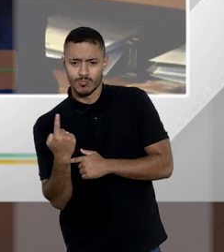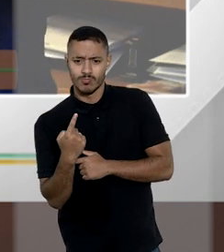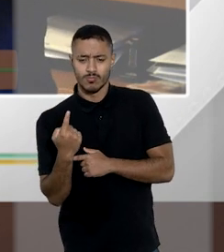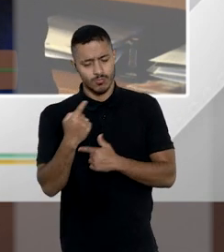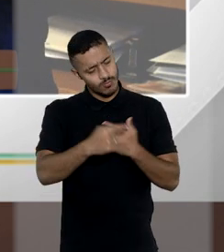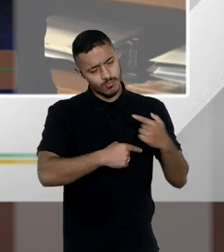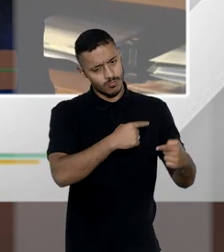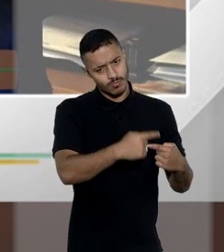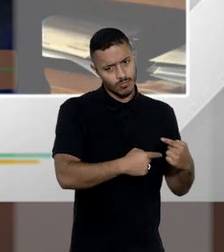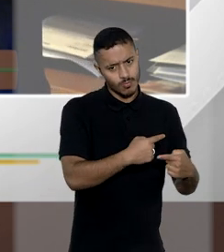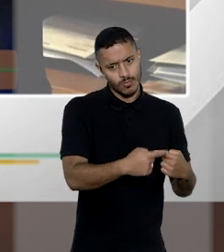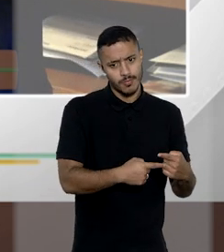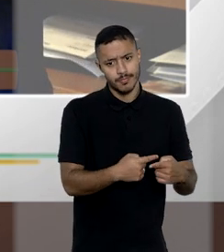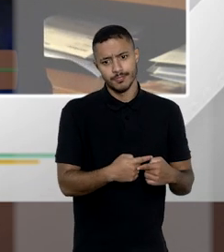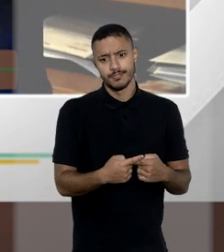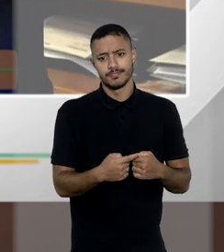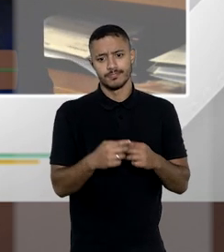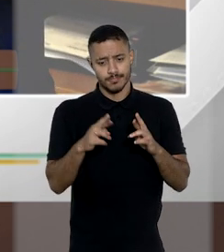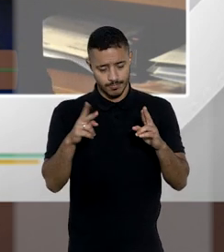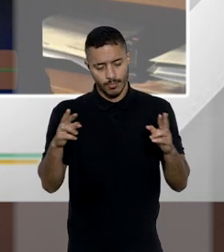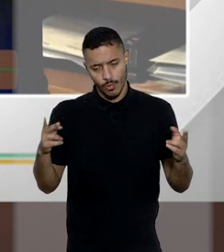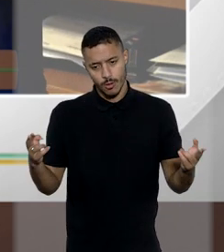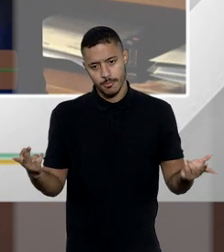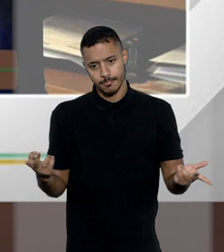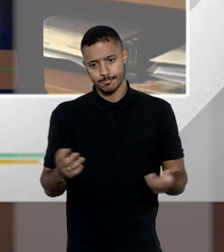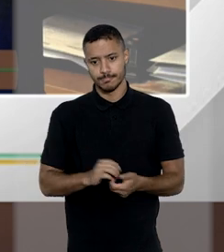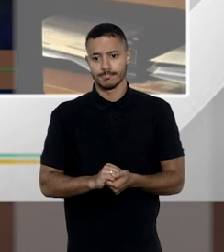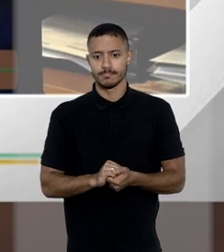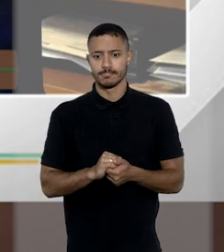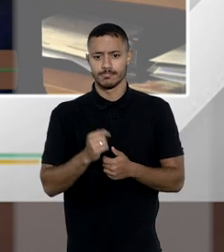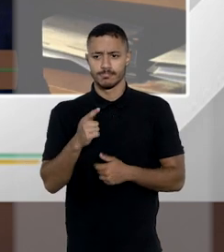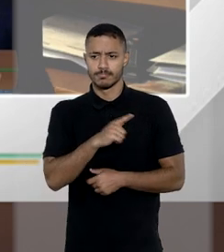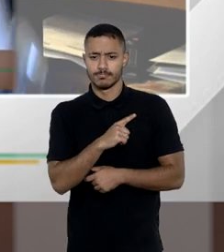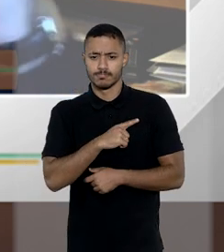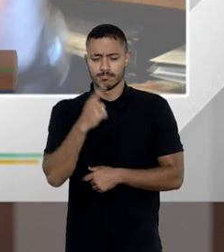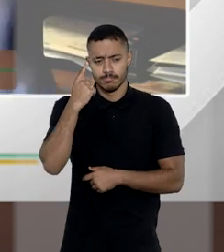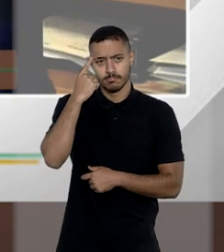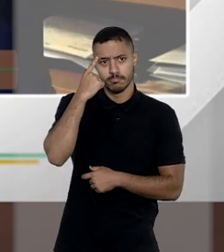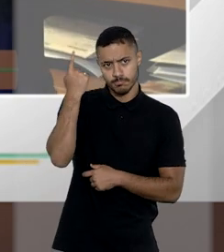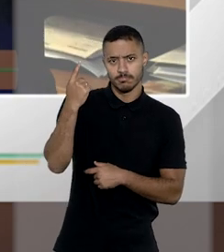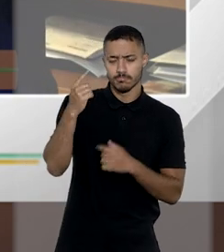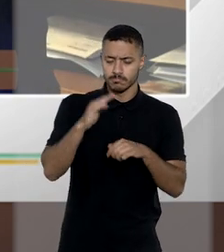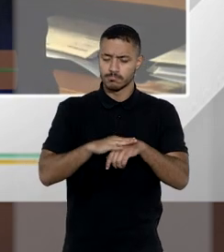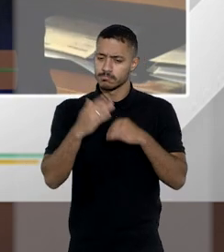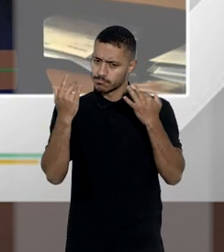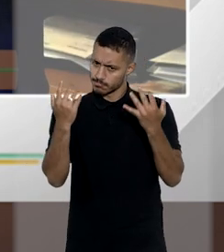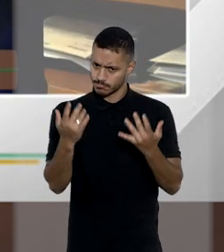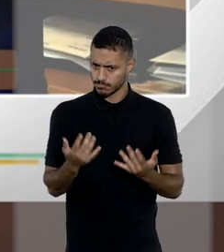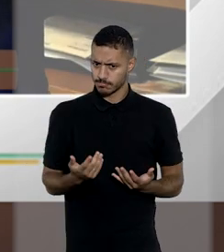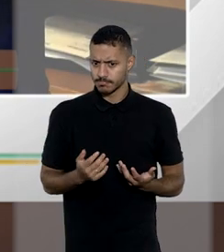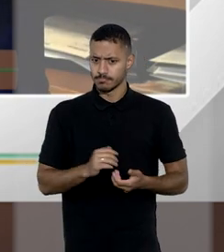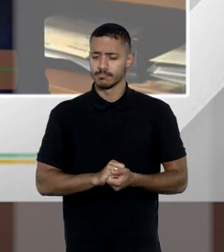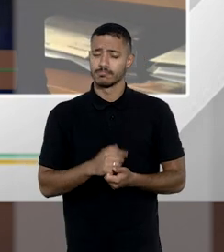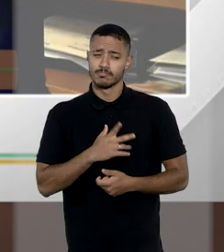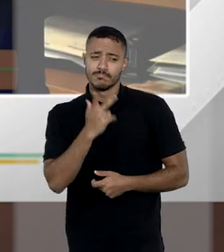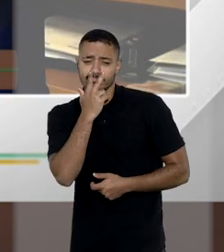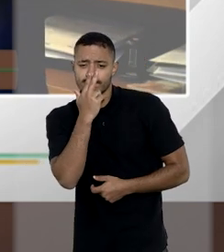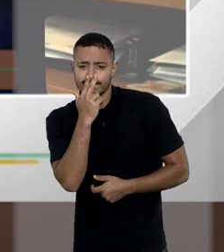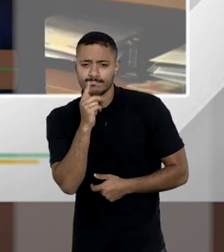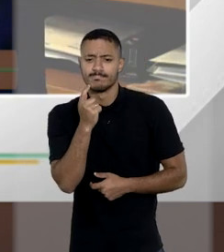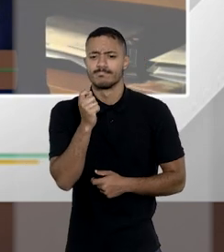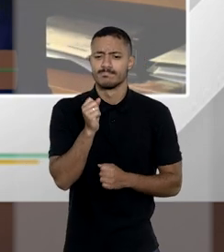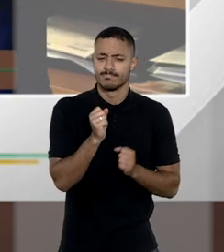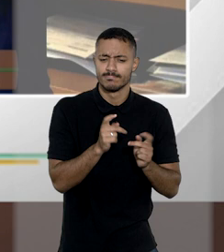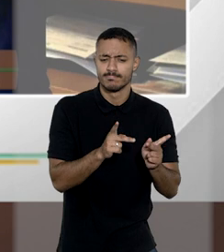exclusiva por um desses herdeiros então são situações completamente diferentes só para se ter uma ideia um pouco mais clara eu